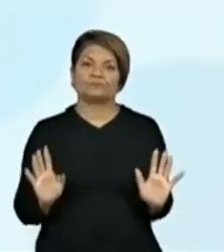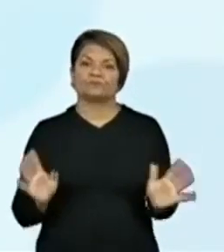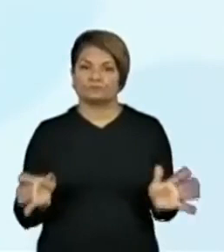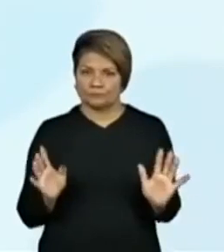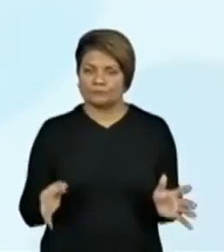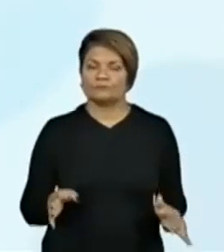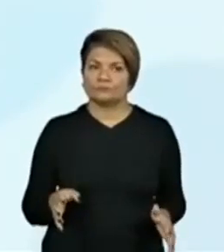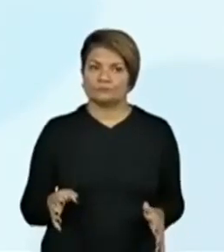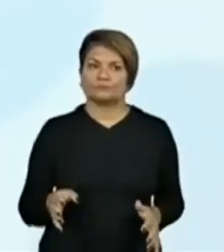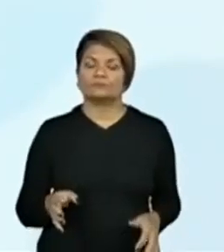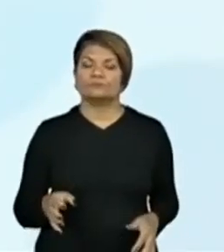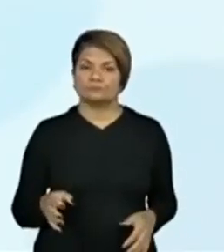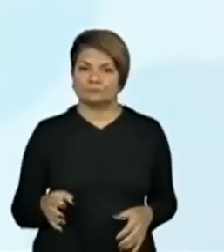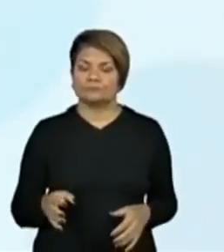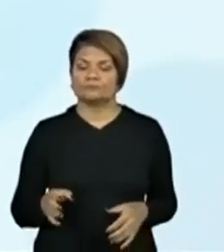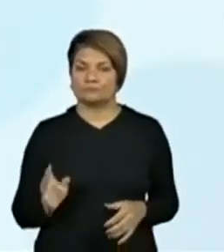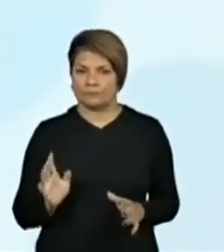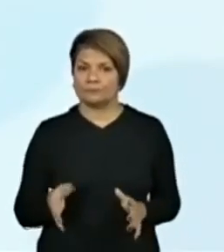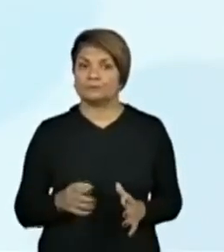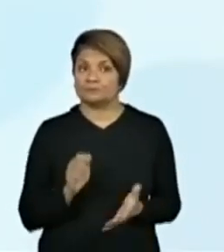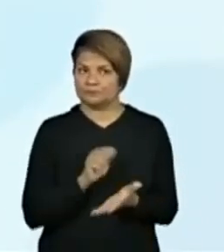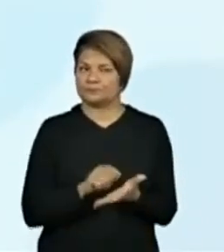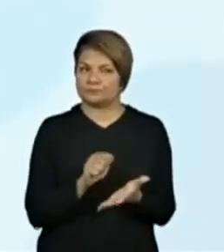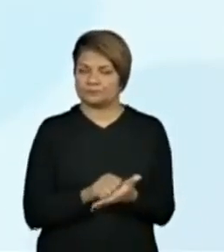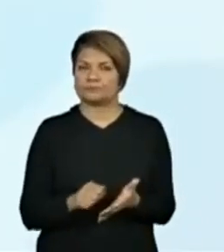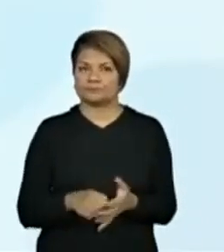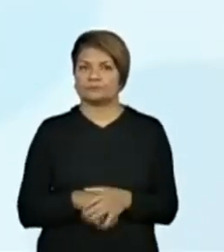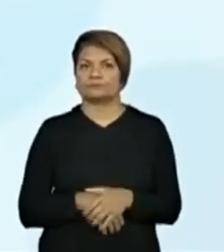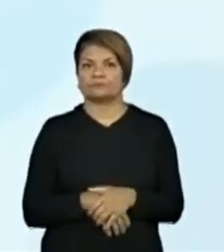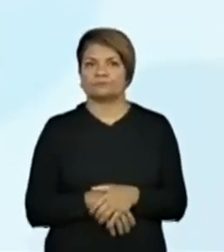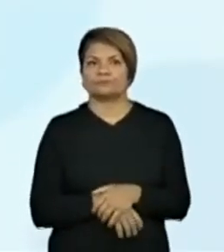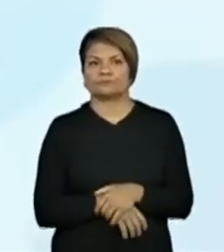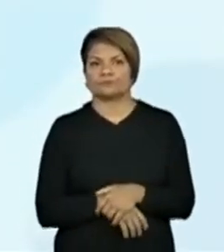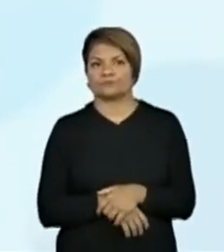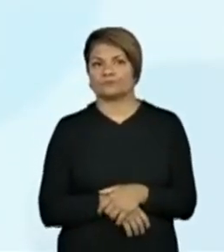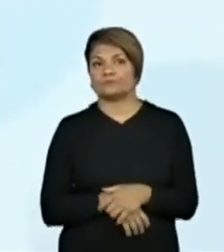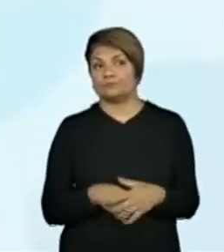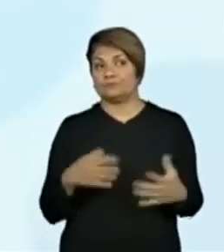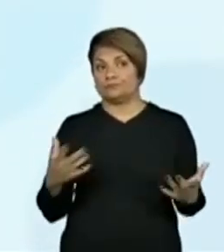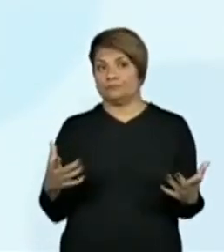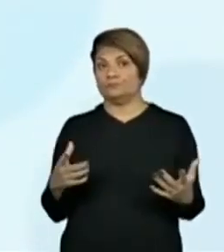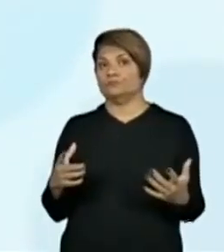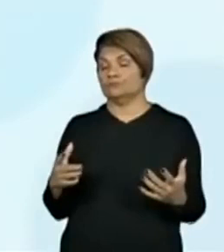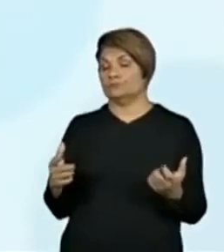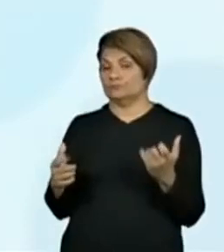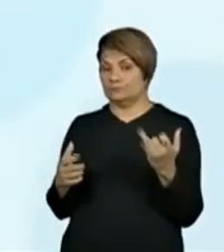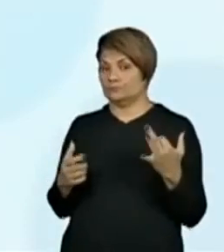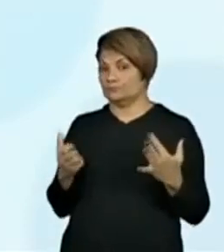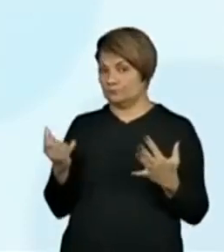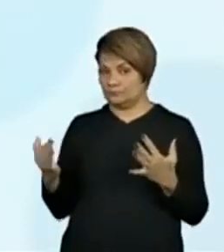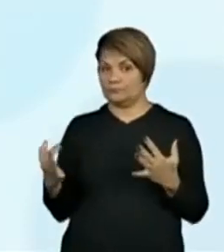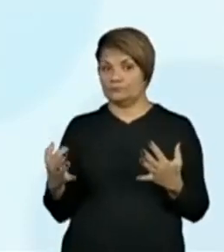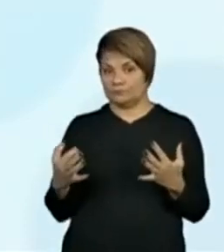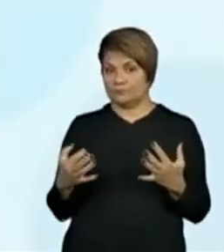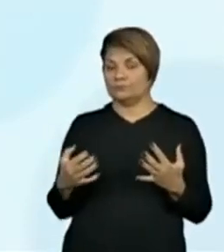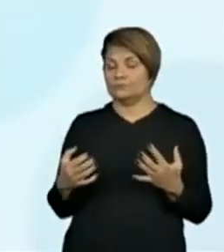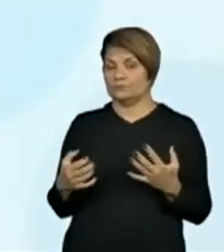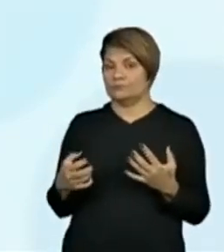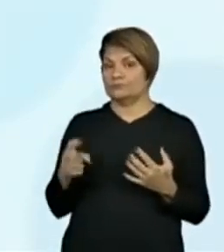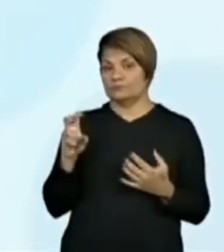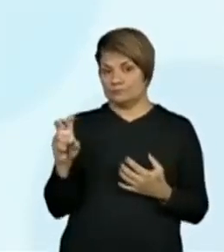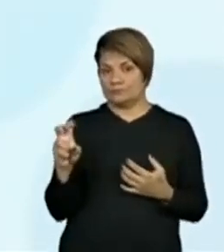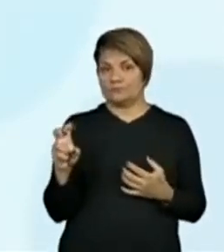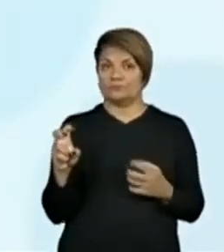preciso da ajuda de vocês para registrar a nossa resposta aqui. Ele está perguntando, o valor desse algarismo nos dois números é o mesmo?